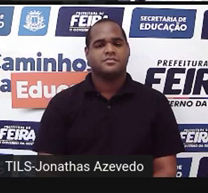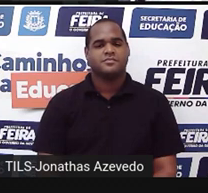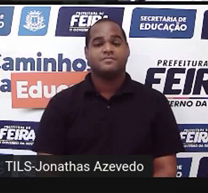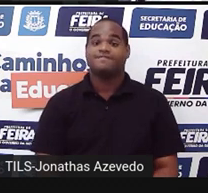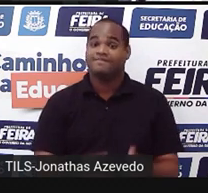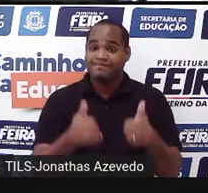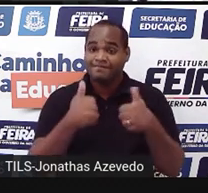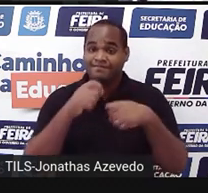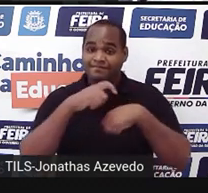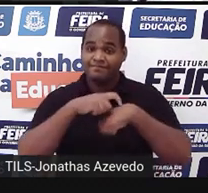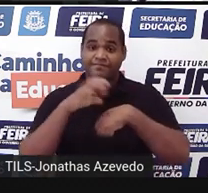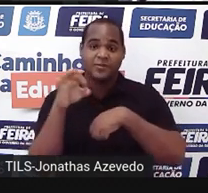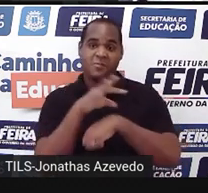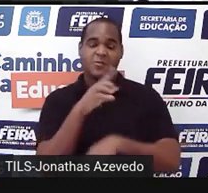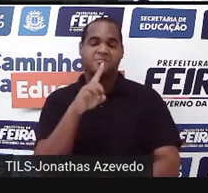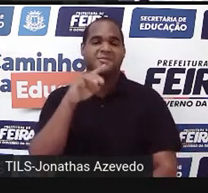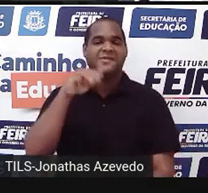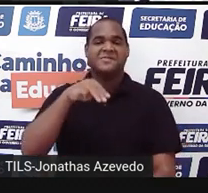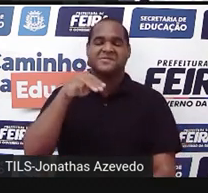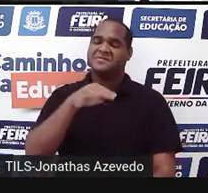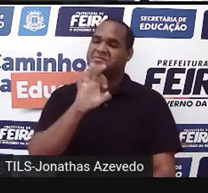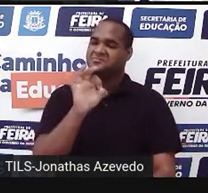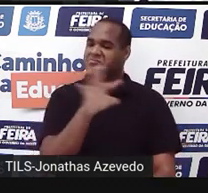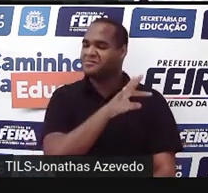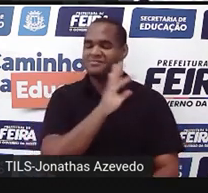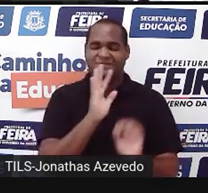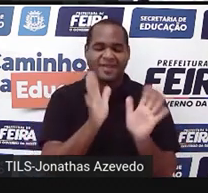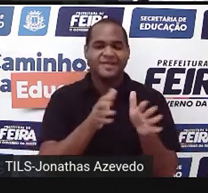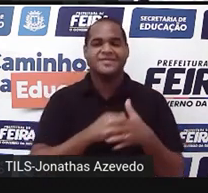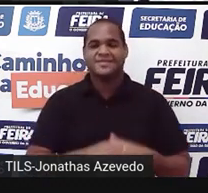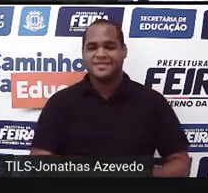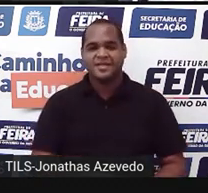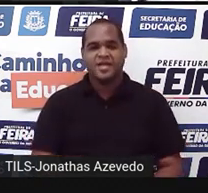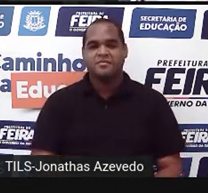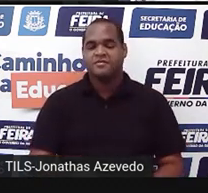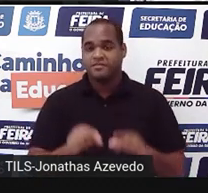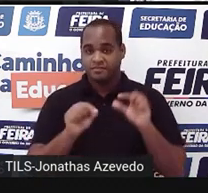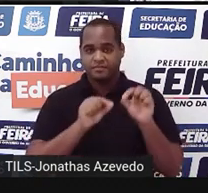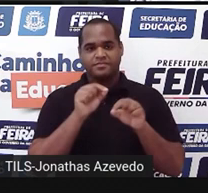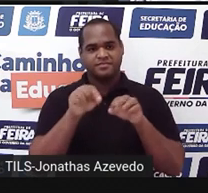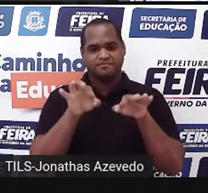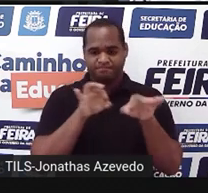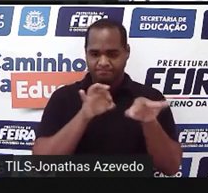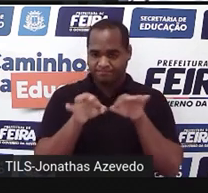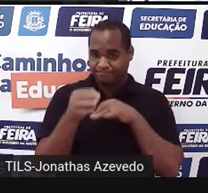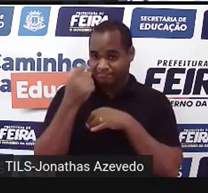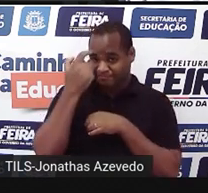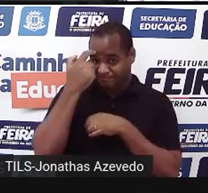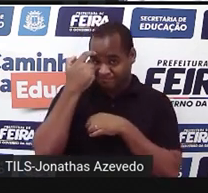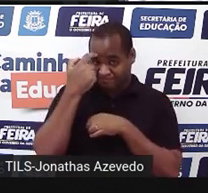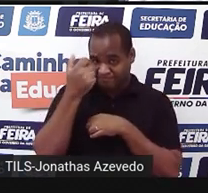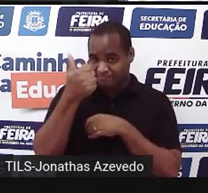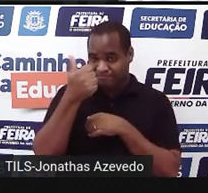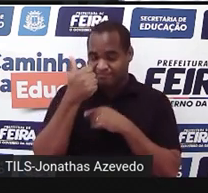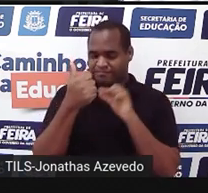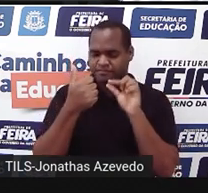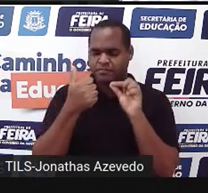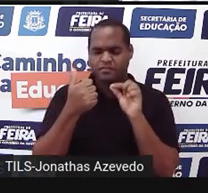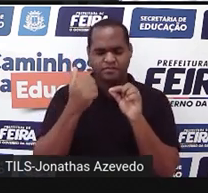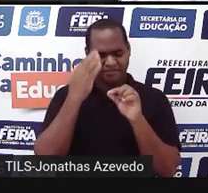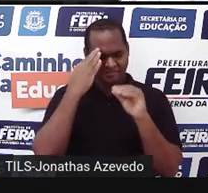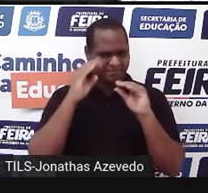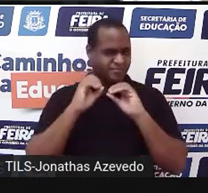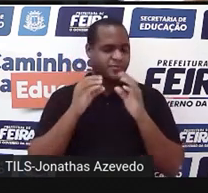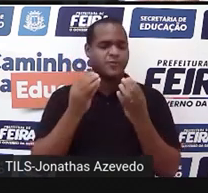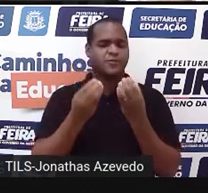Prontinho. Um minuto. Já foi. Olha só, vamos organizar o pensamento aqui. O que é que a gente acabou de entender?